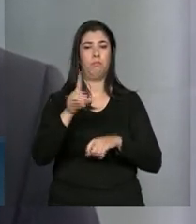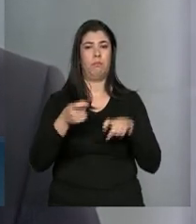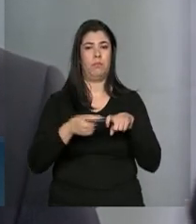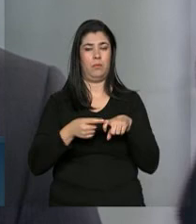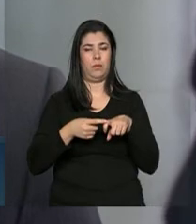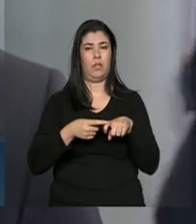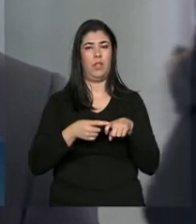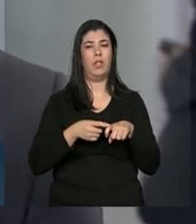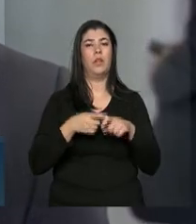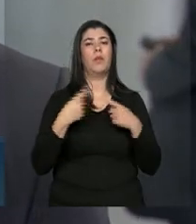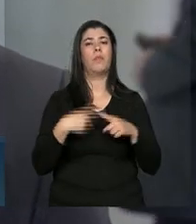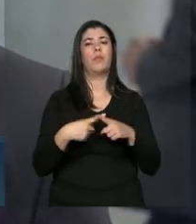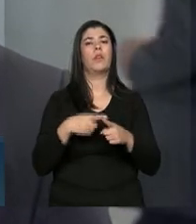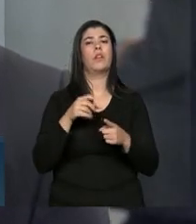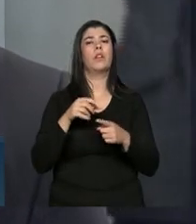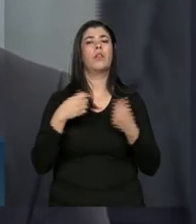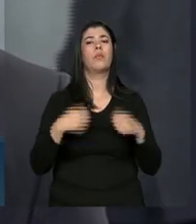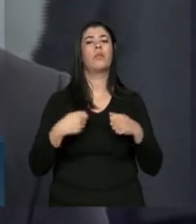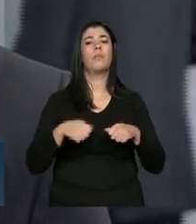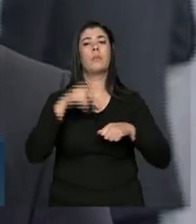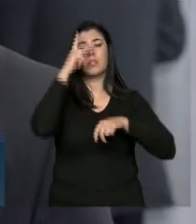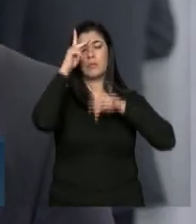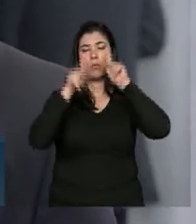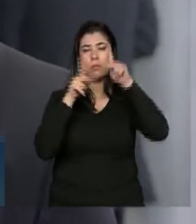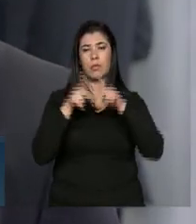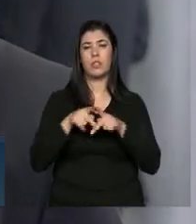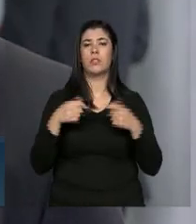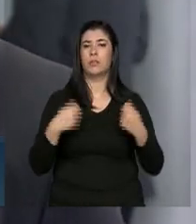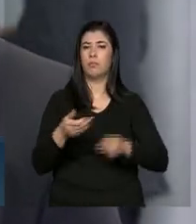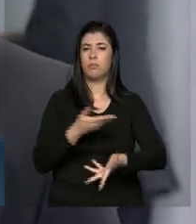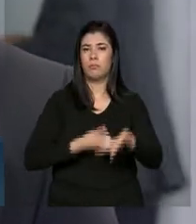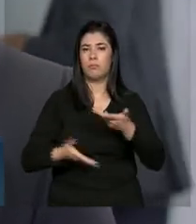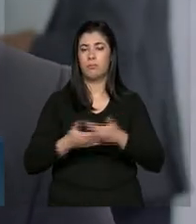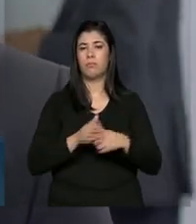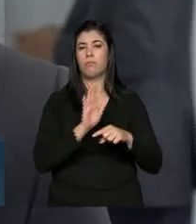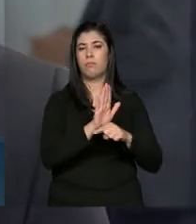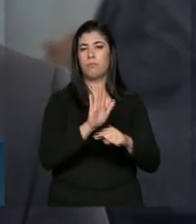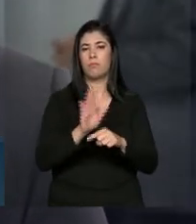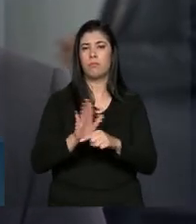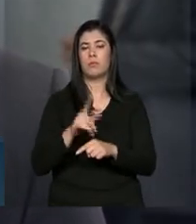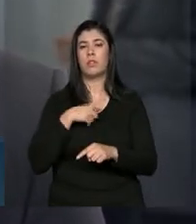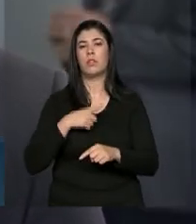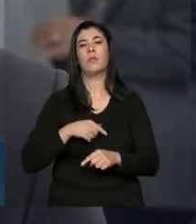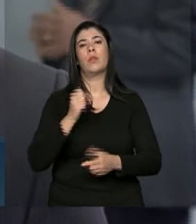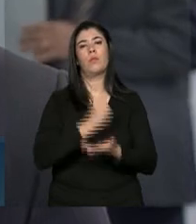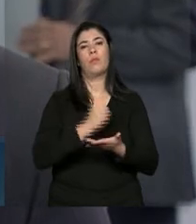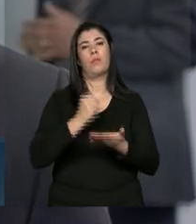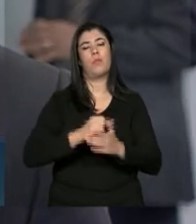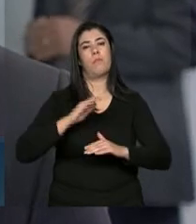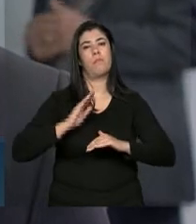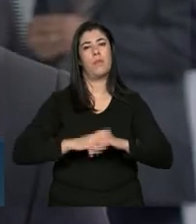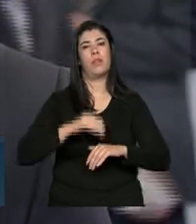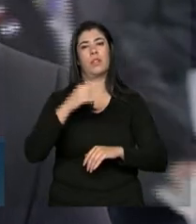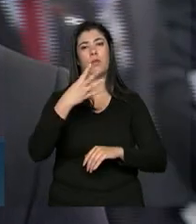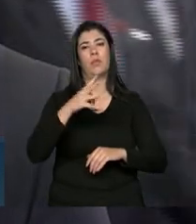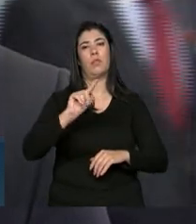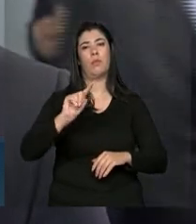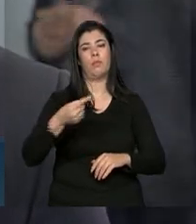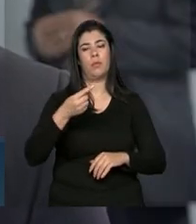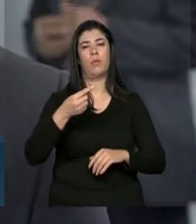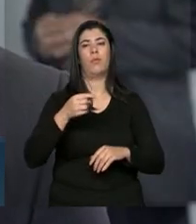da população. Seguiremos com um bom atendimento prestado pelo provimento de profissionais dos mais de 4 mil